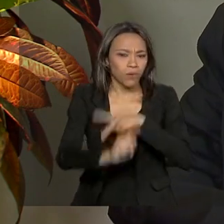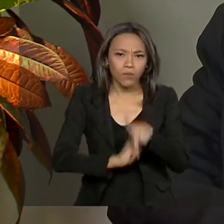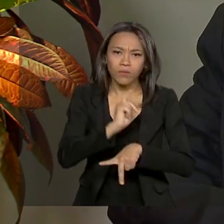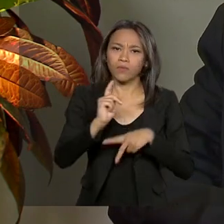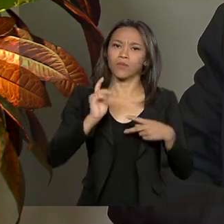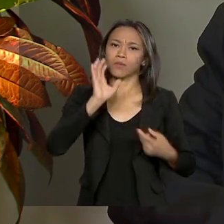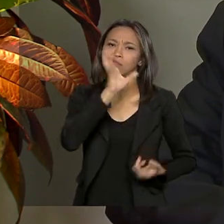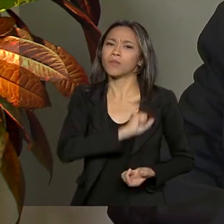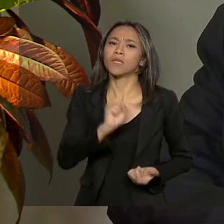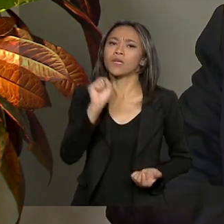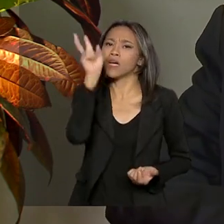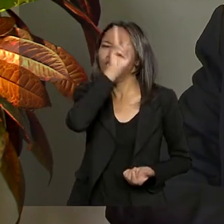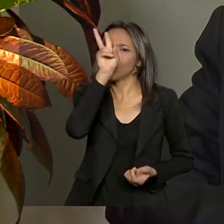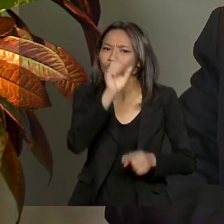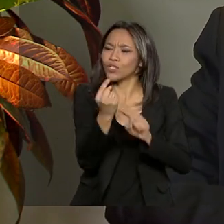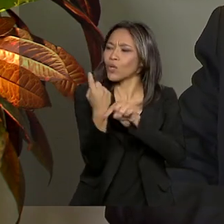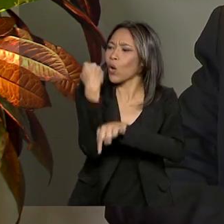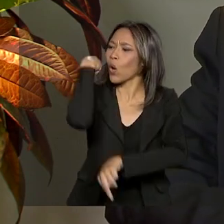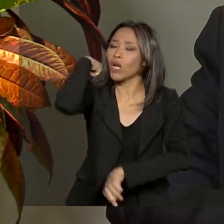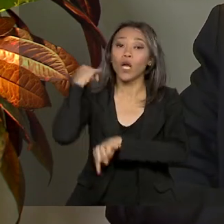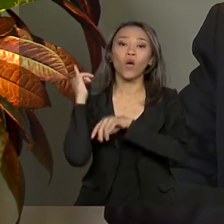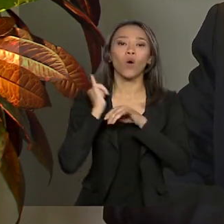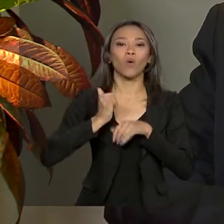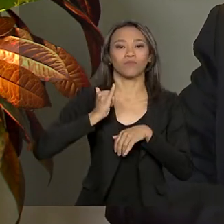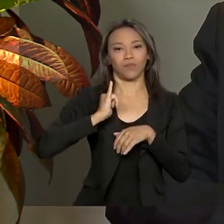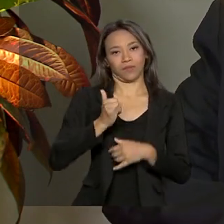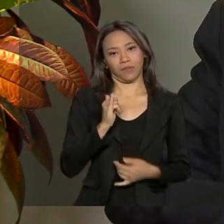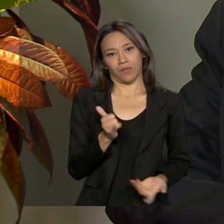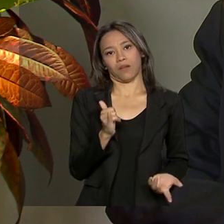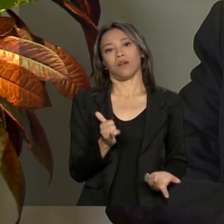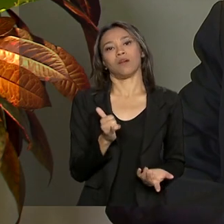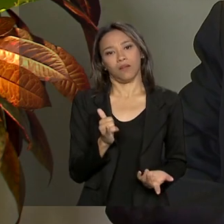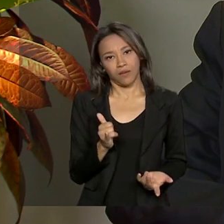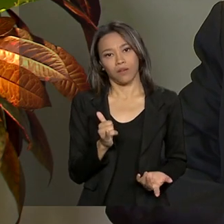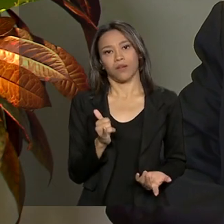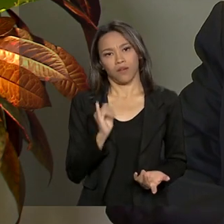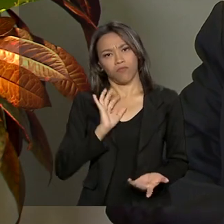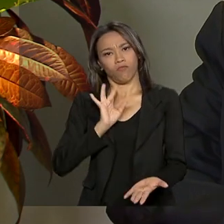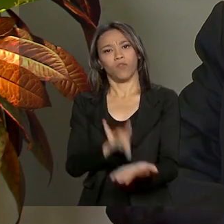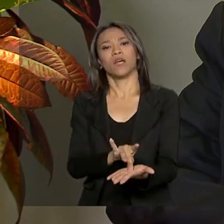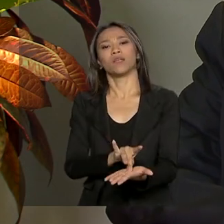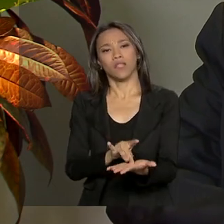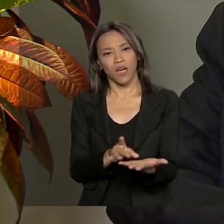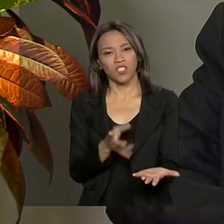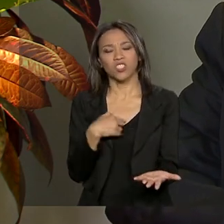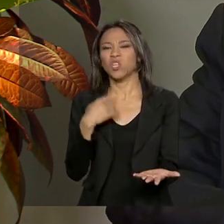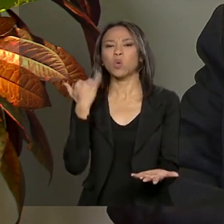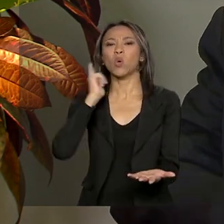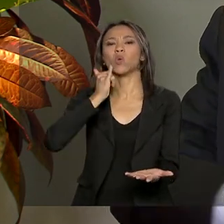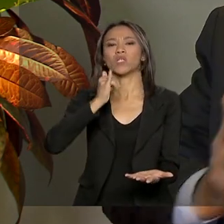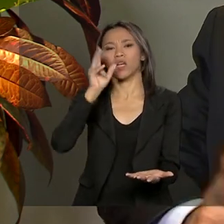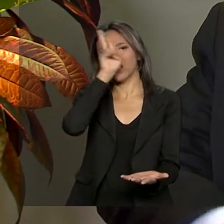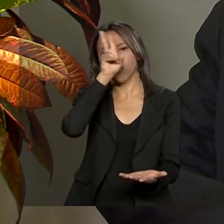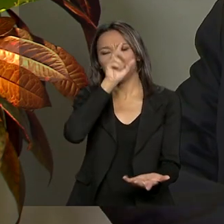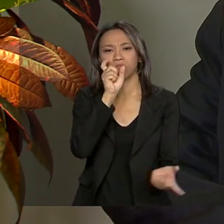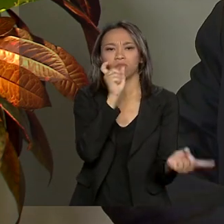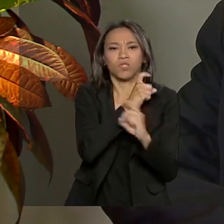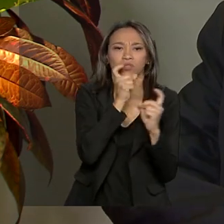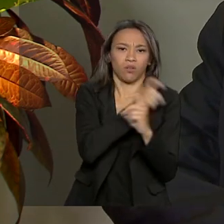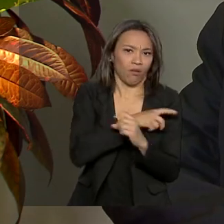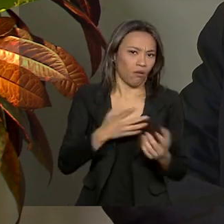amar a sua história, contar a sua história com laços de verdade, não contar histórias mentirosas para ficar